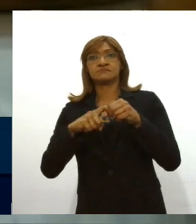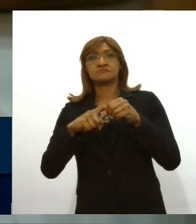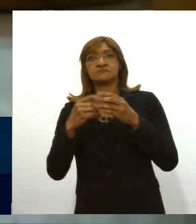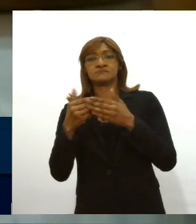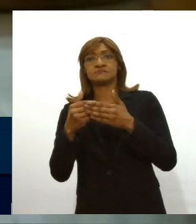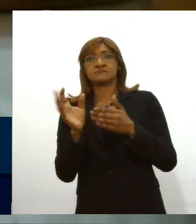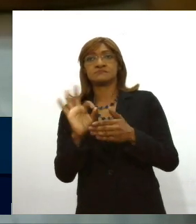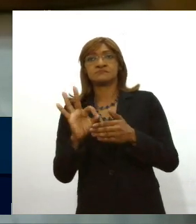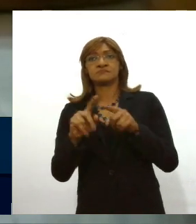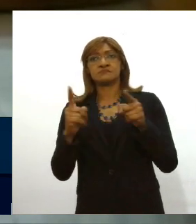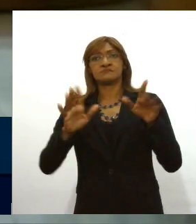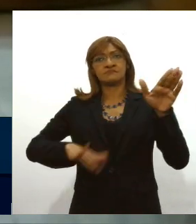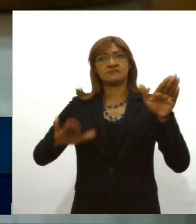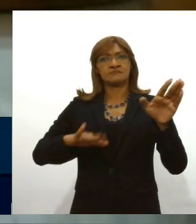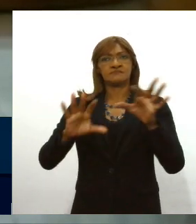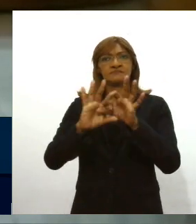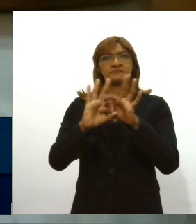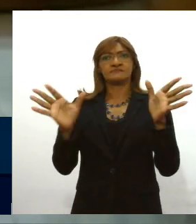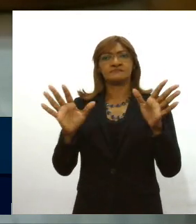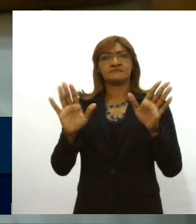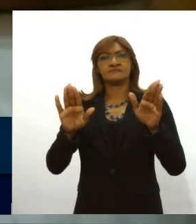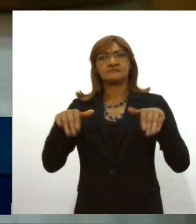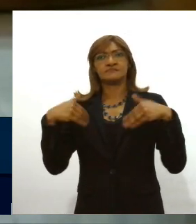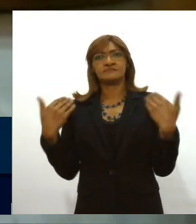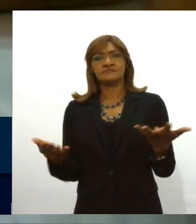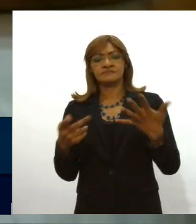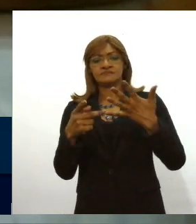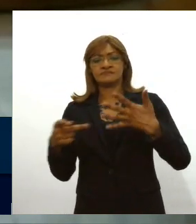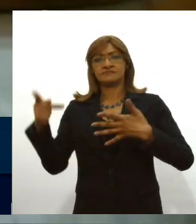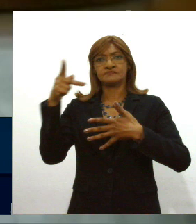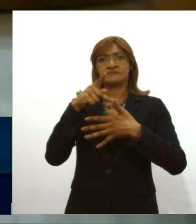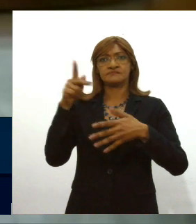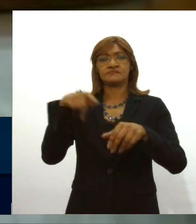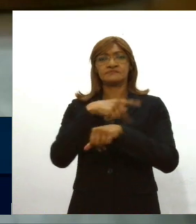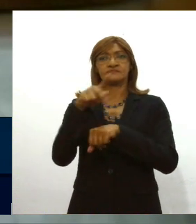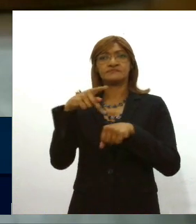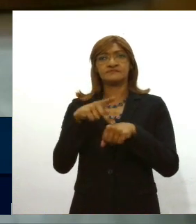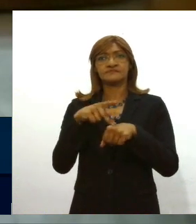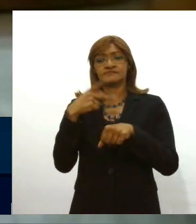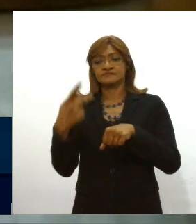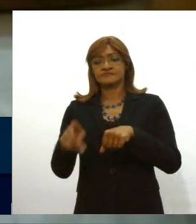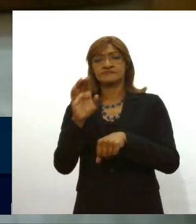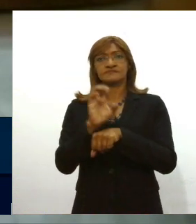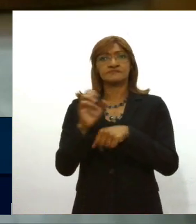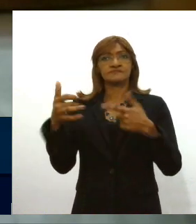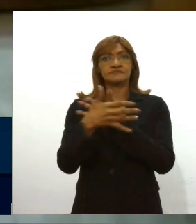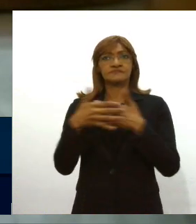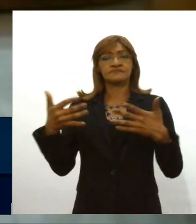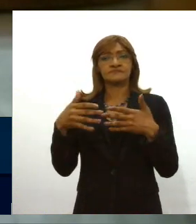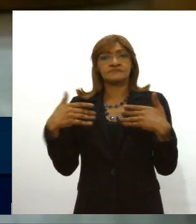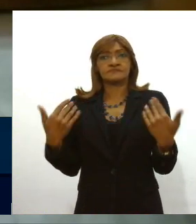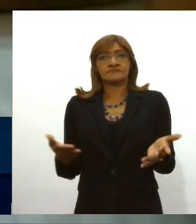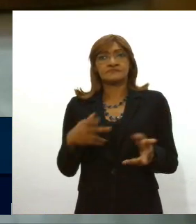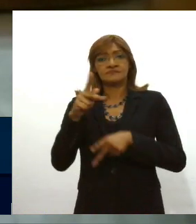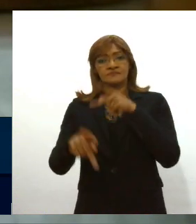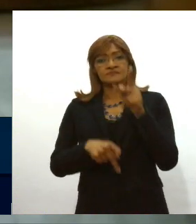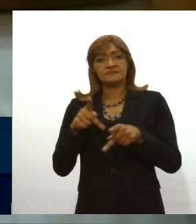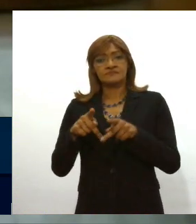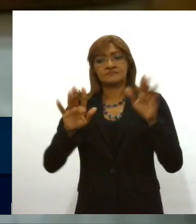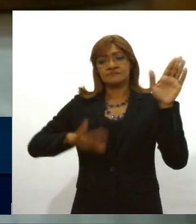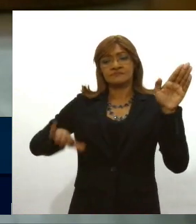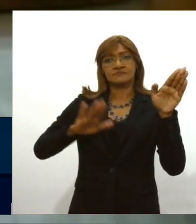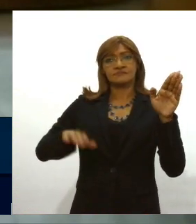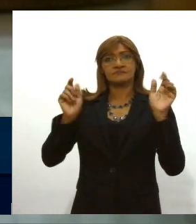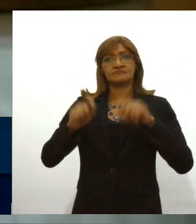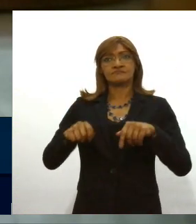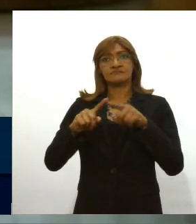isso que a gente quer entender quais são as prioridades em nosso país quais são as prioridades em nosso estado na nossa cidade se as pessoas podem ir pra praia mas não